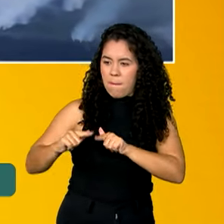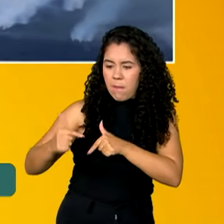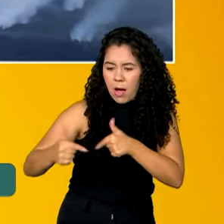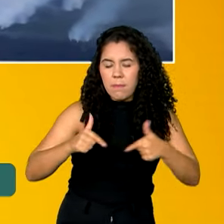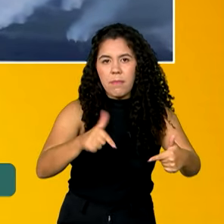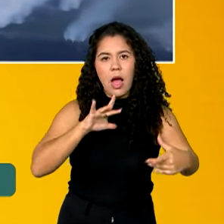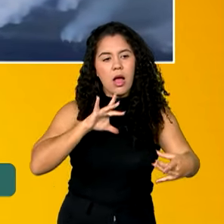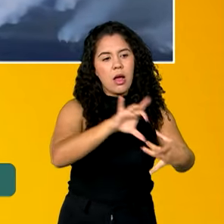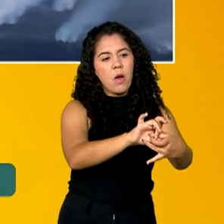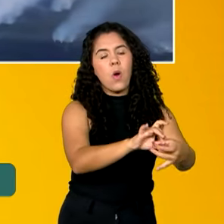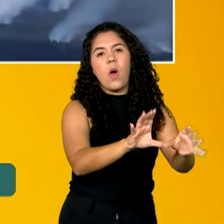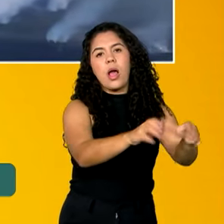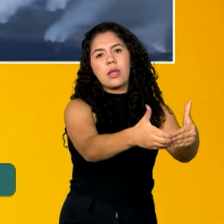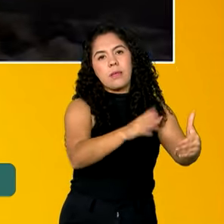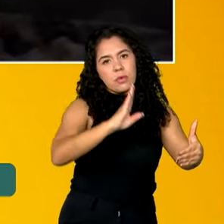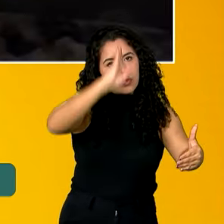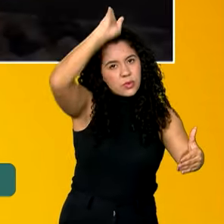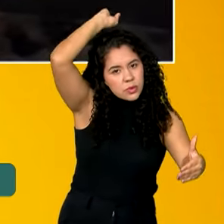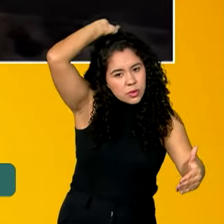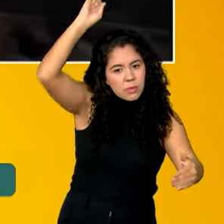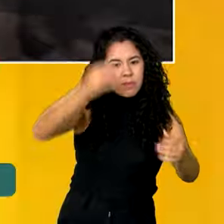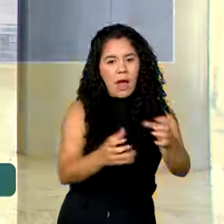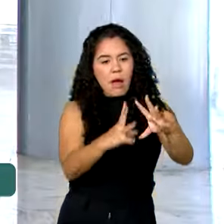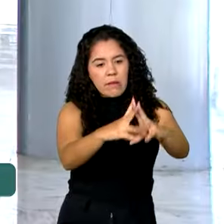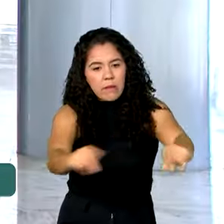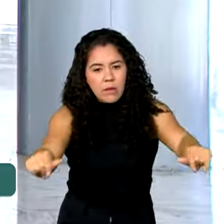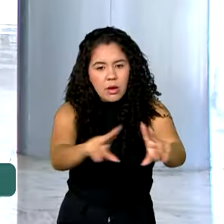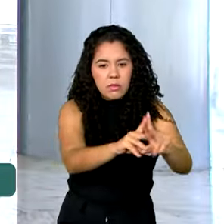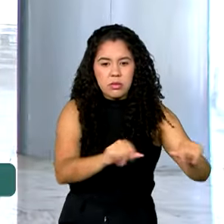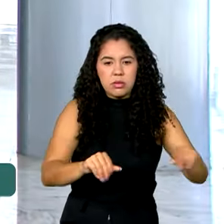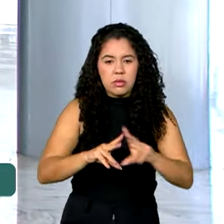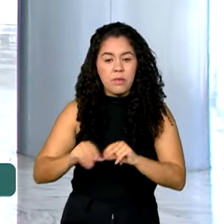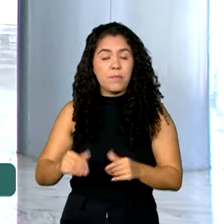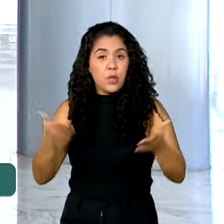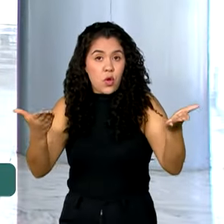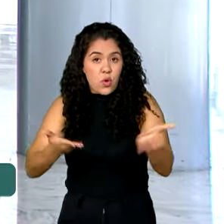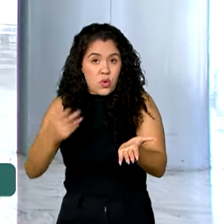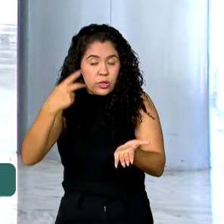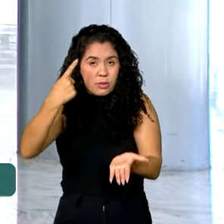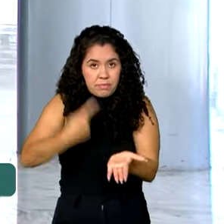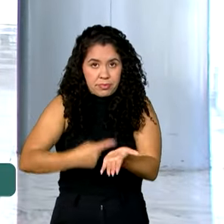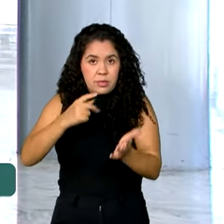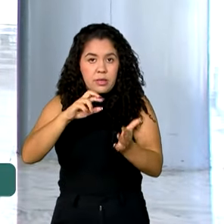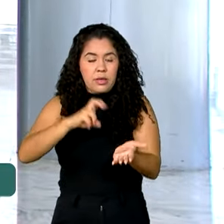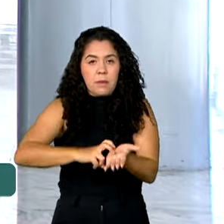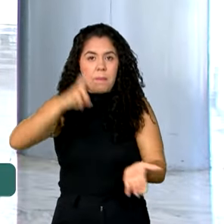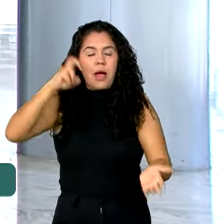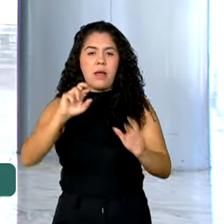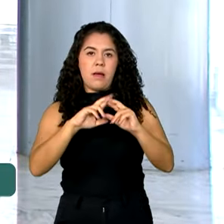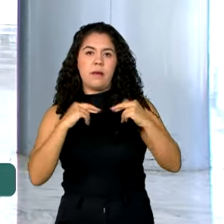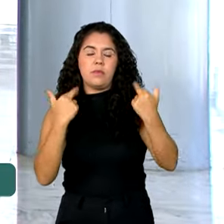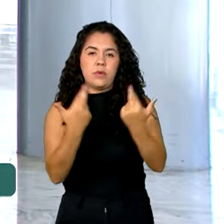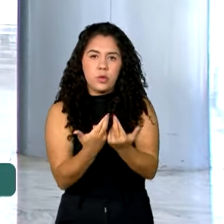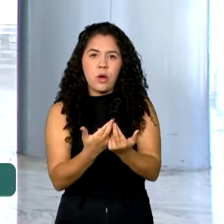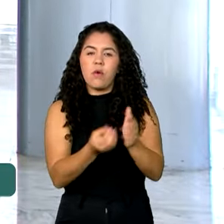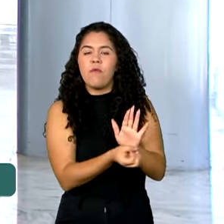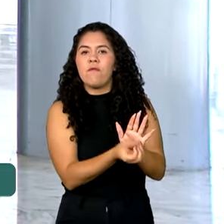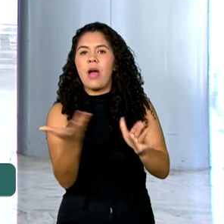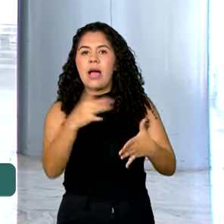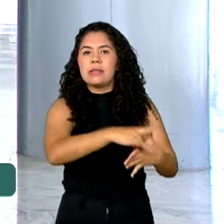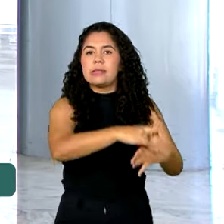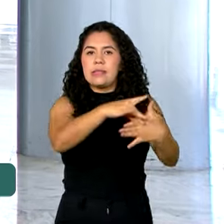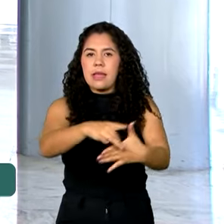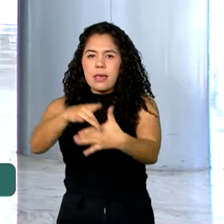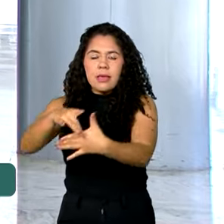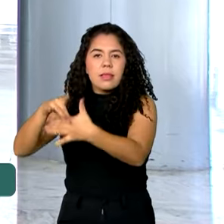para ajudar no combate às chamas. Agora, pela manhã, inclusive, ele se reúne com vários ministros e líderes aqui no Palácio do